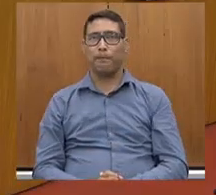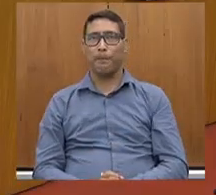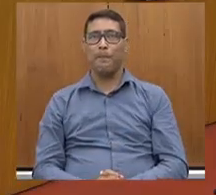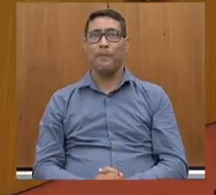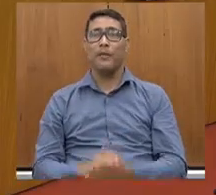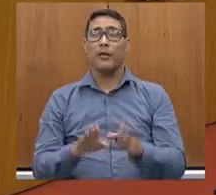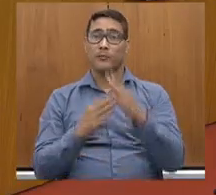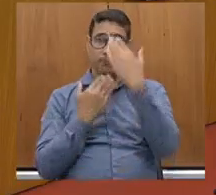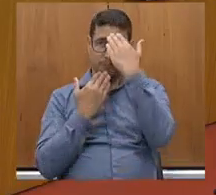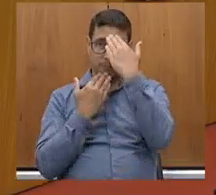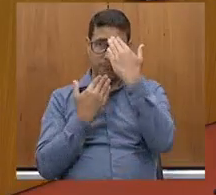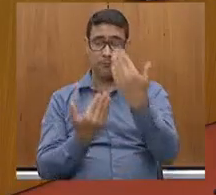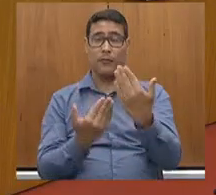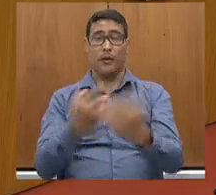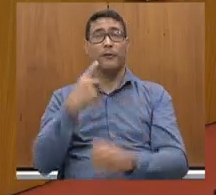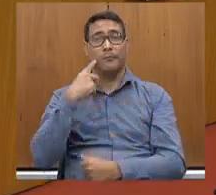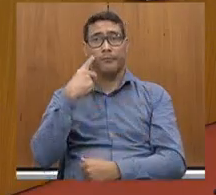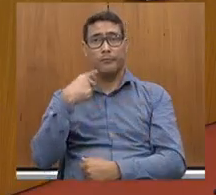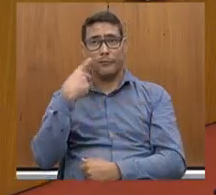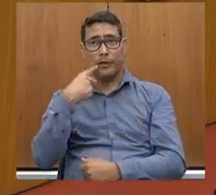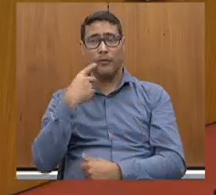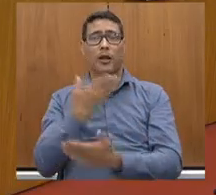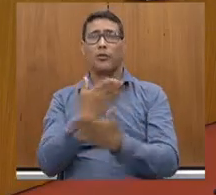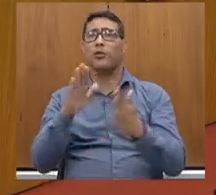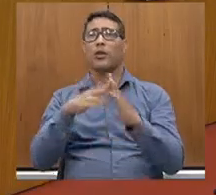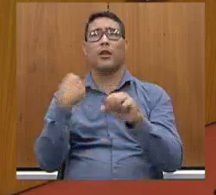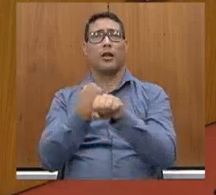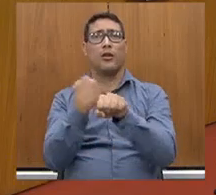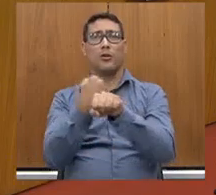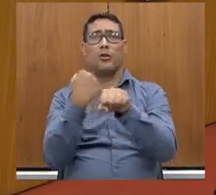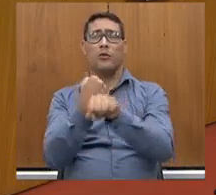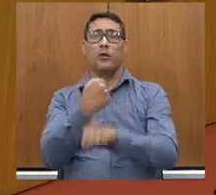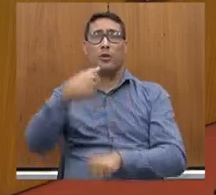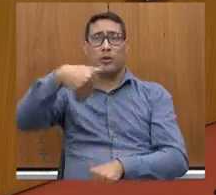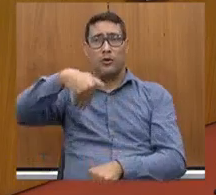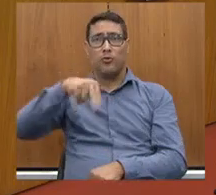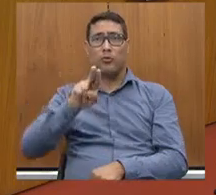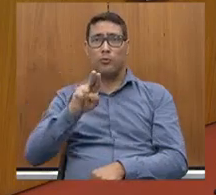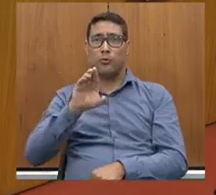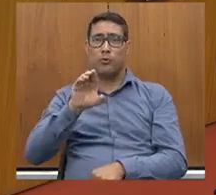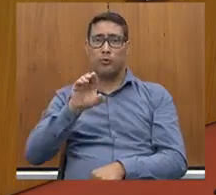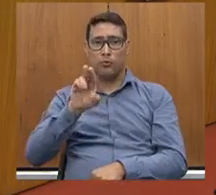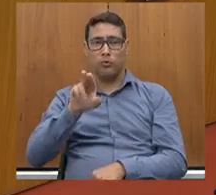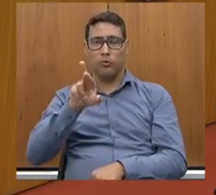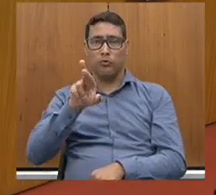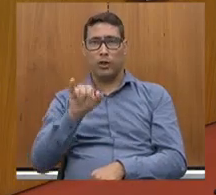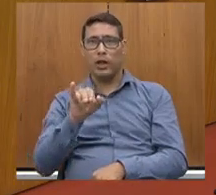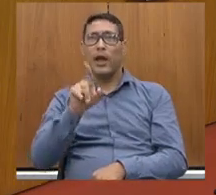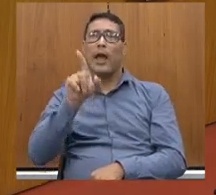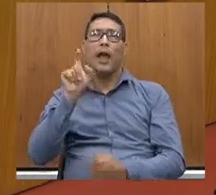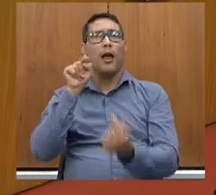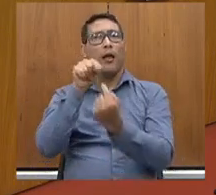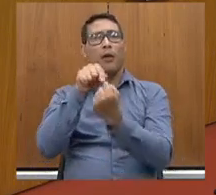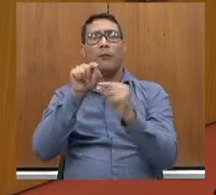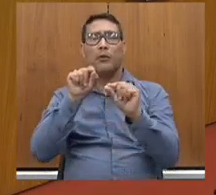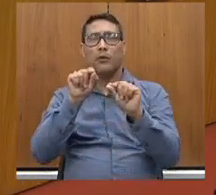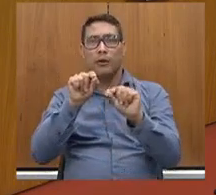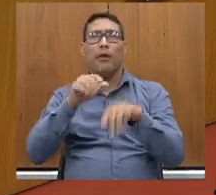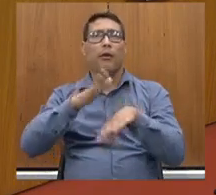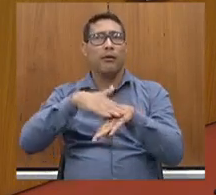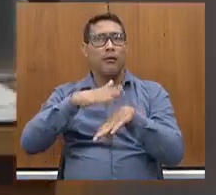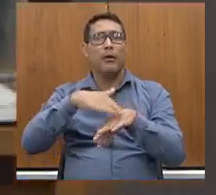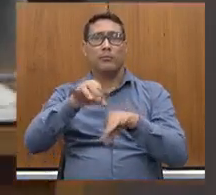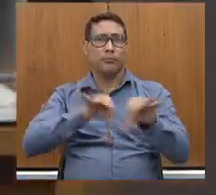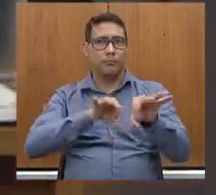agradecer ao deputado e dizer que todas essas obras no Mucuri, Jequichonha, são fruto realmente da articulação